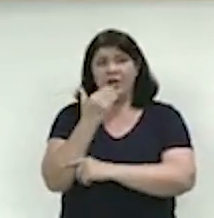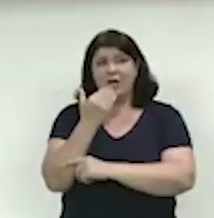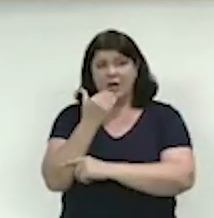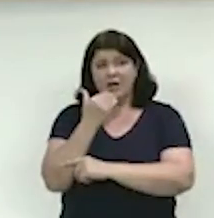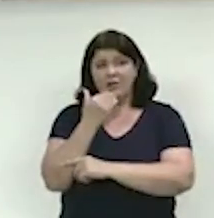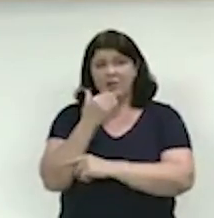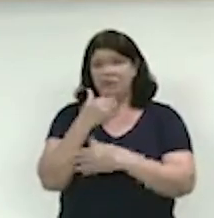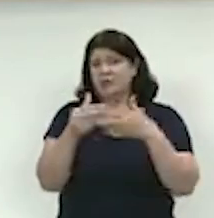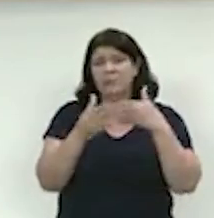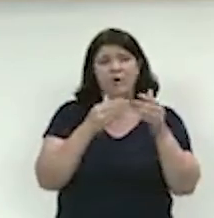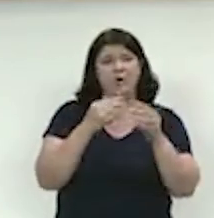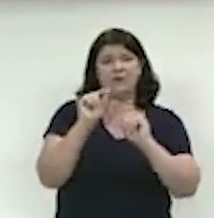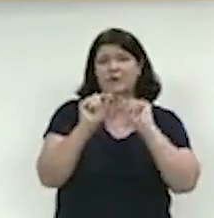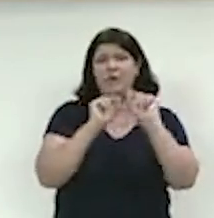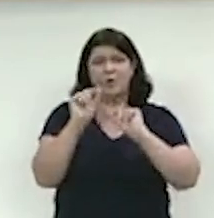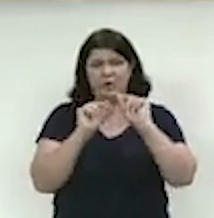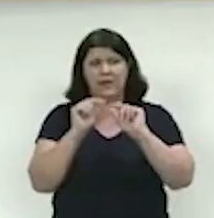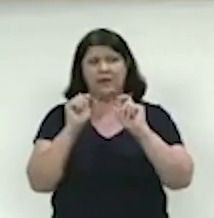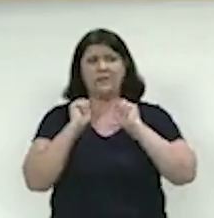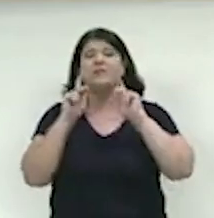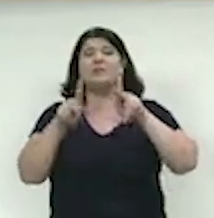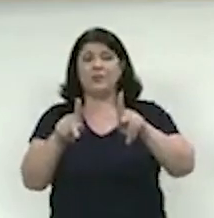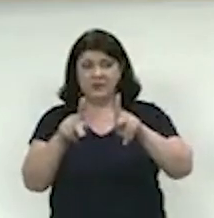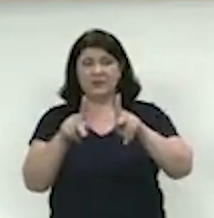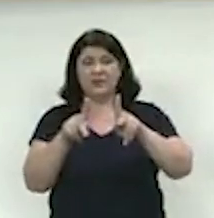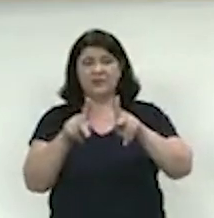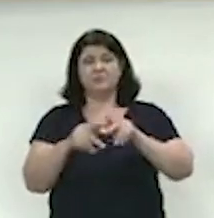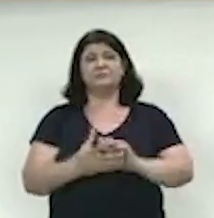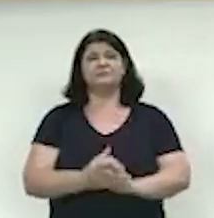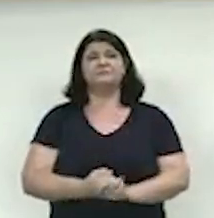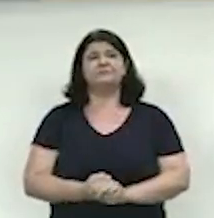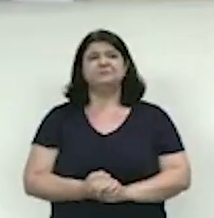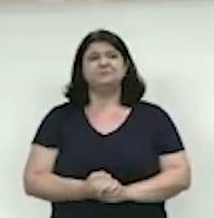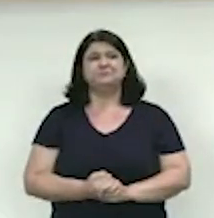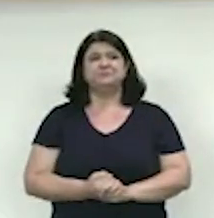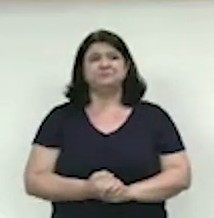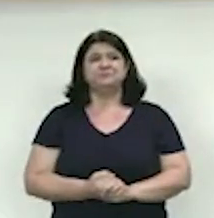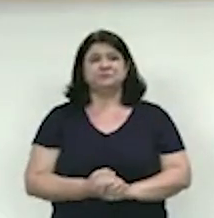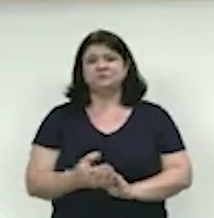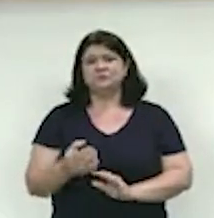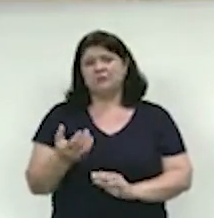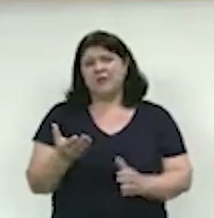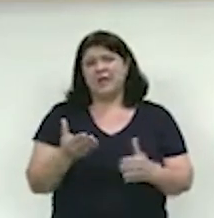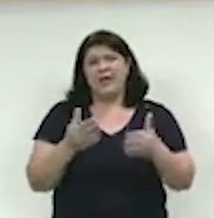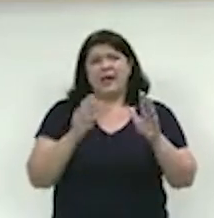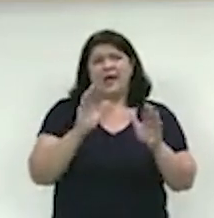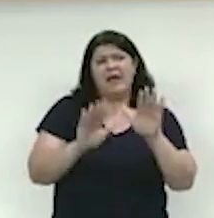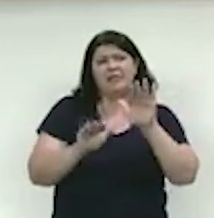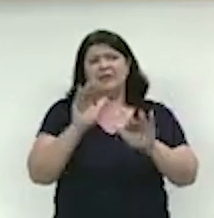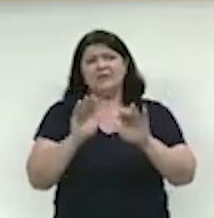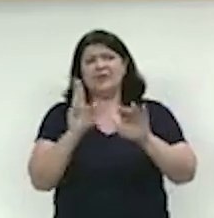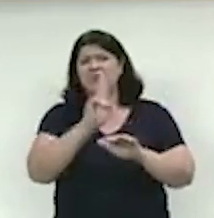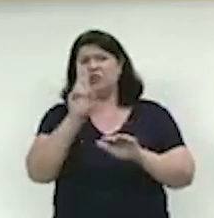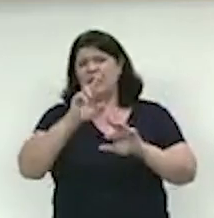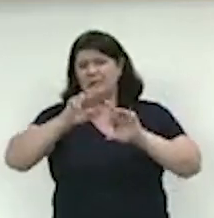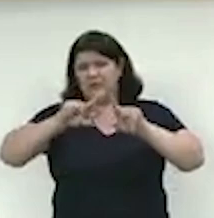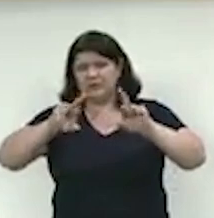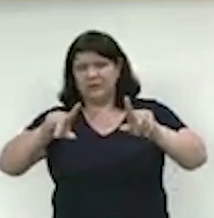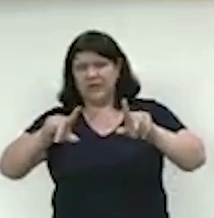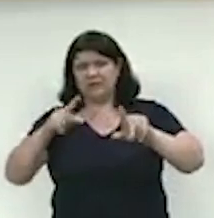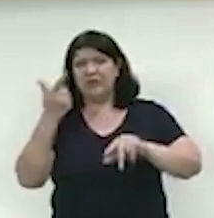alimentação para esses aposentados inativos com uma outra natureza jurídica, porque em outras prefeituras,